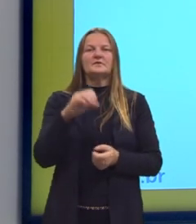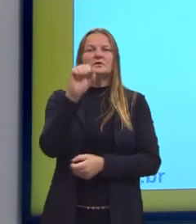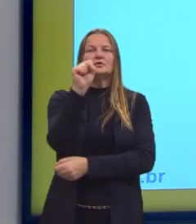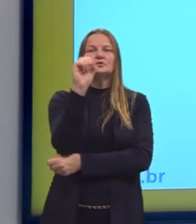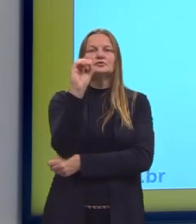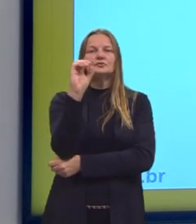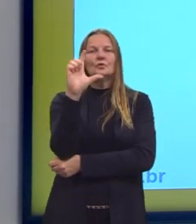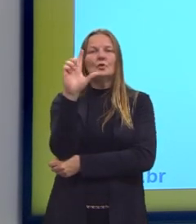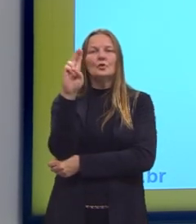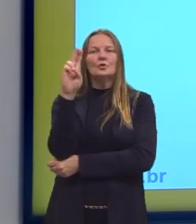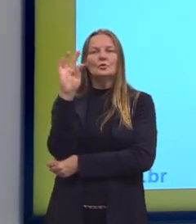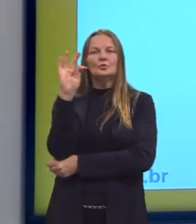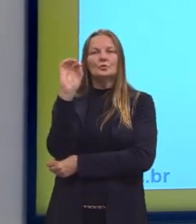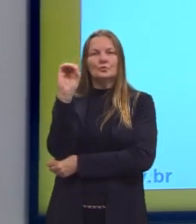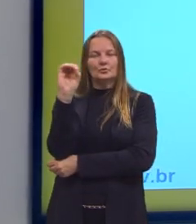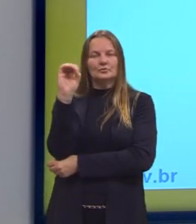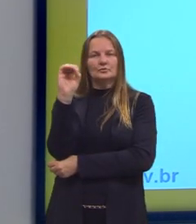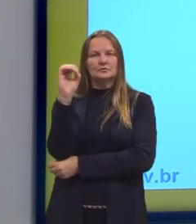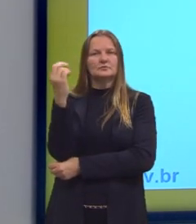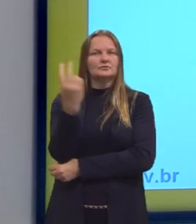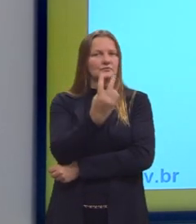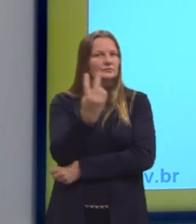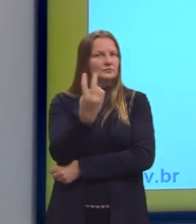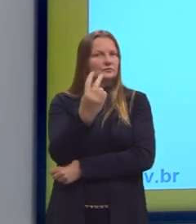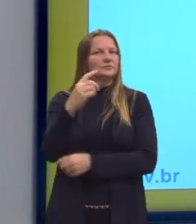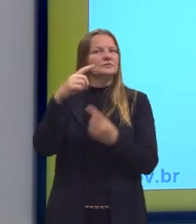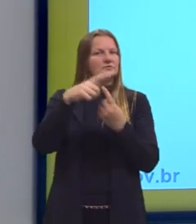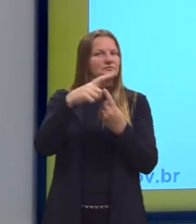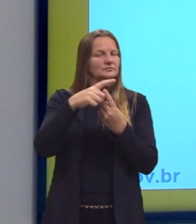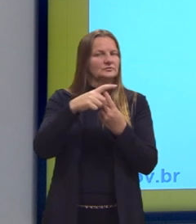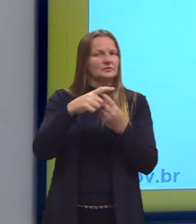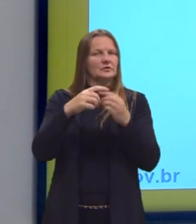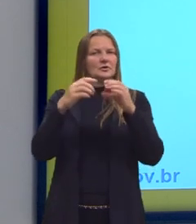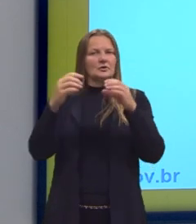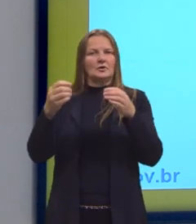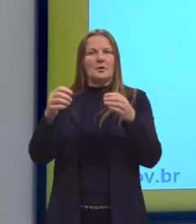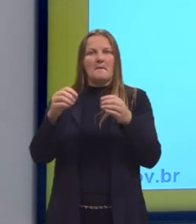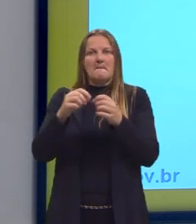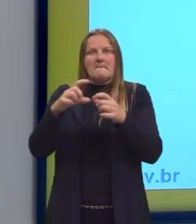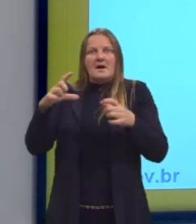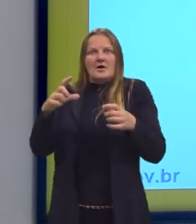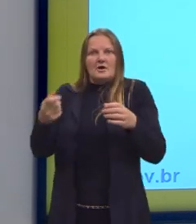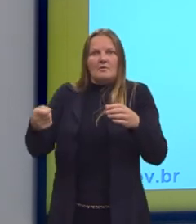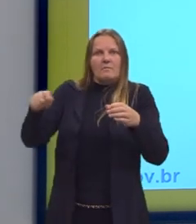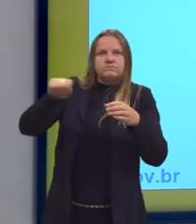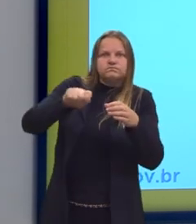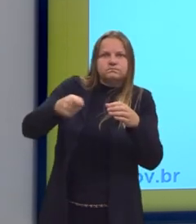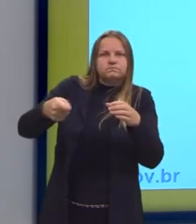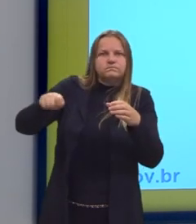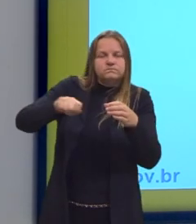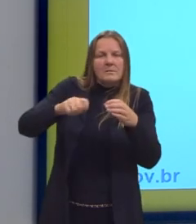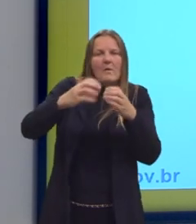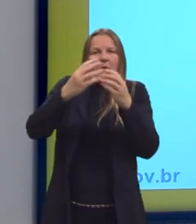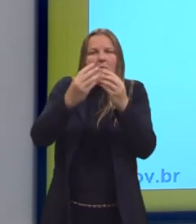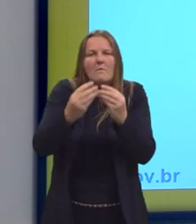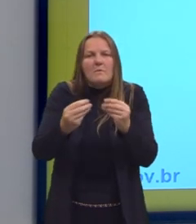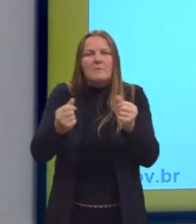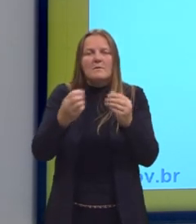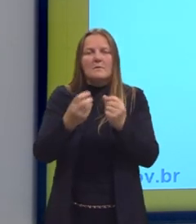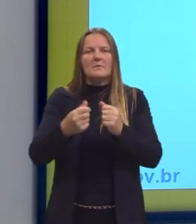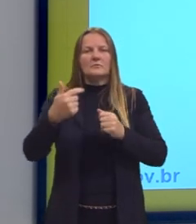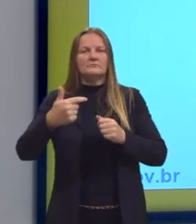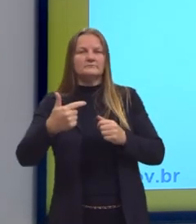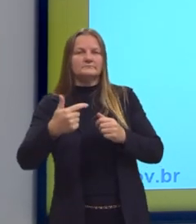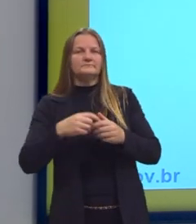soluto. Então, o solvente normalmente está em maior quantidade. Via de regra, assim,